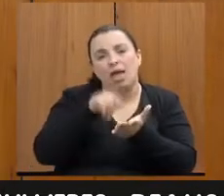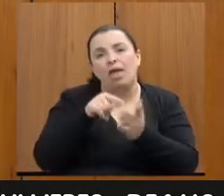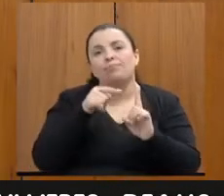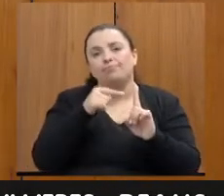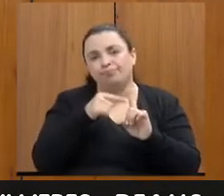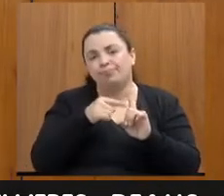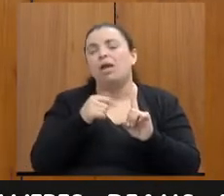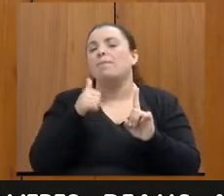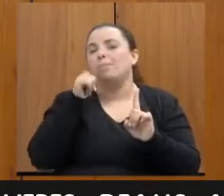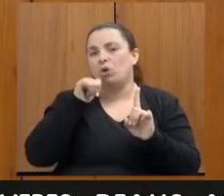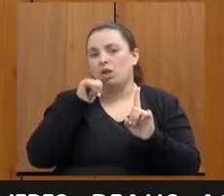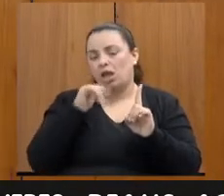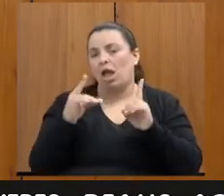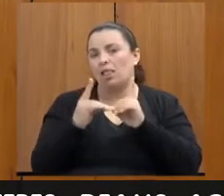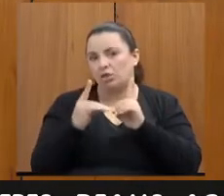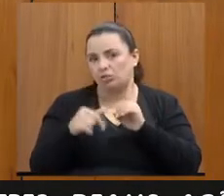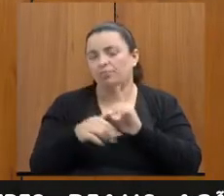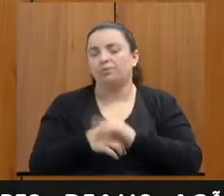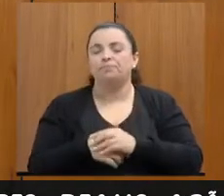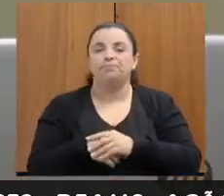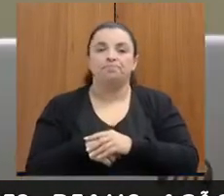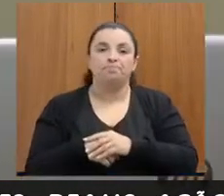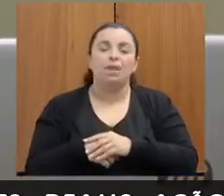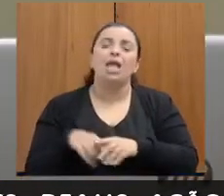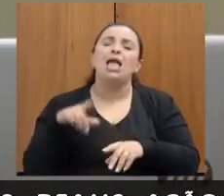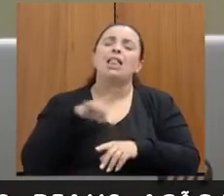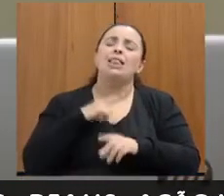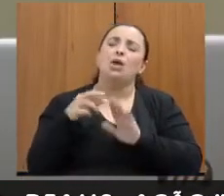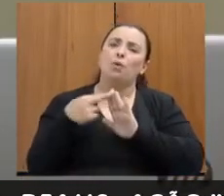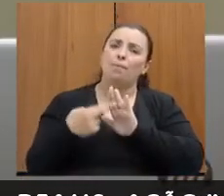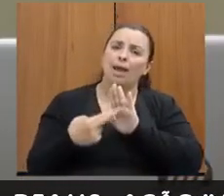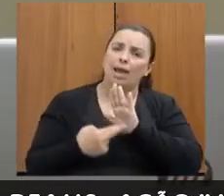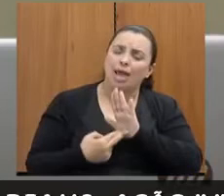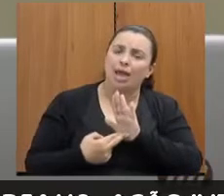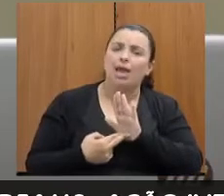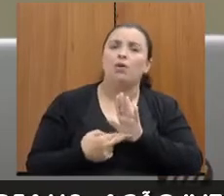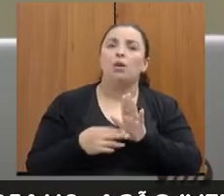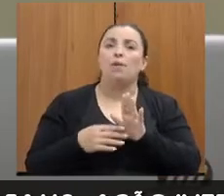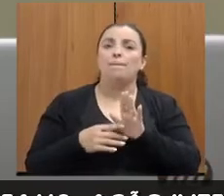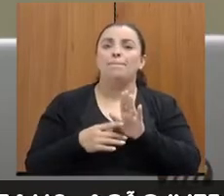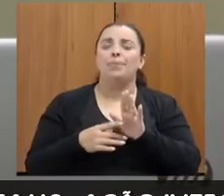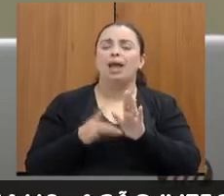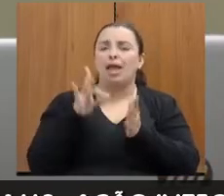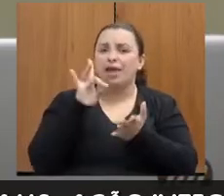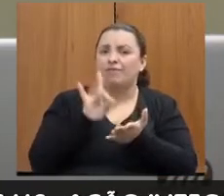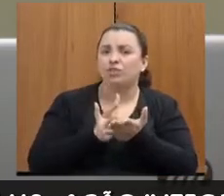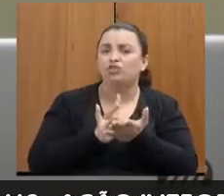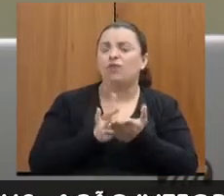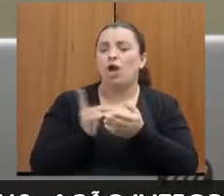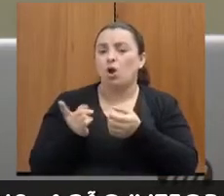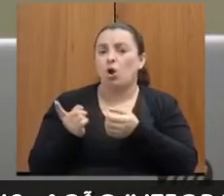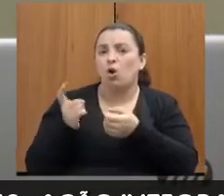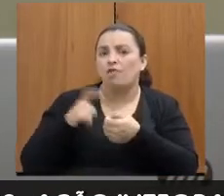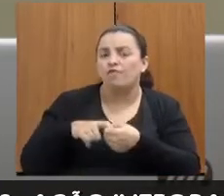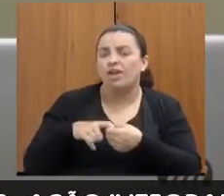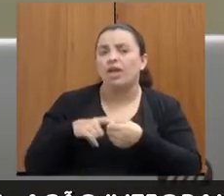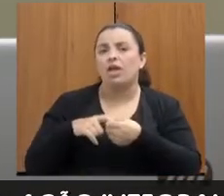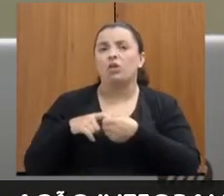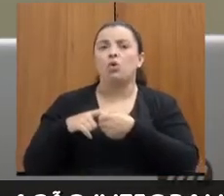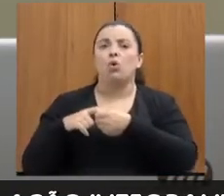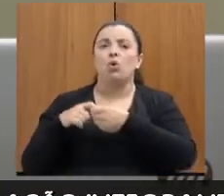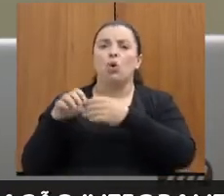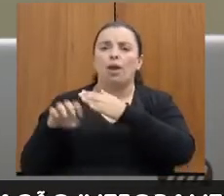Há alguma diretriz ou protocolo para efetivação de convênios com órgãos, entidades